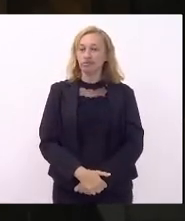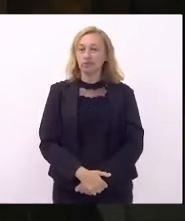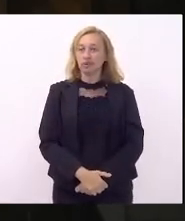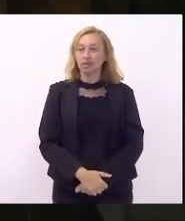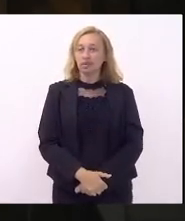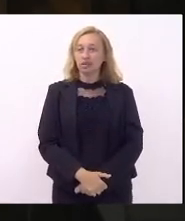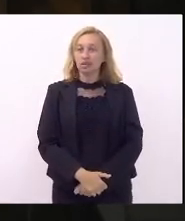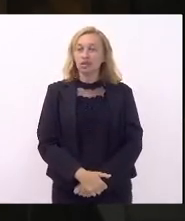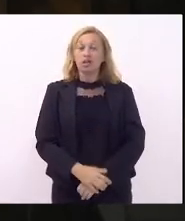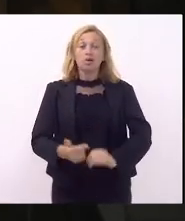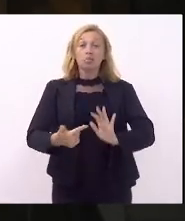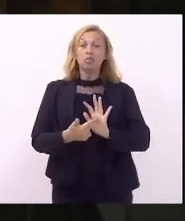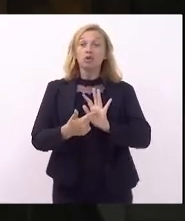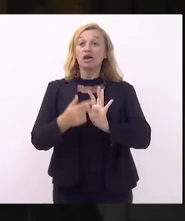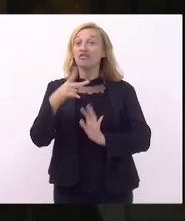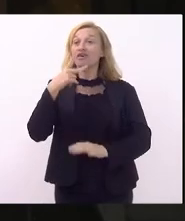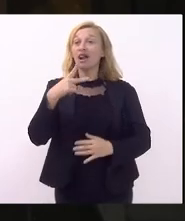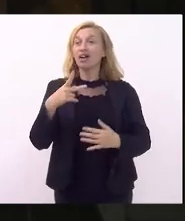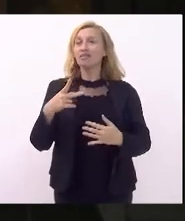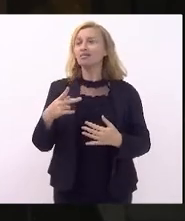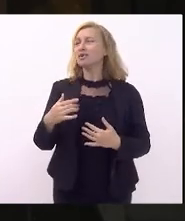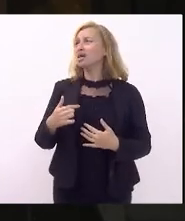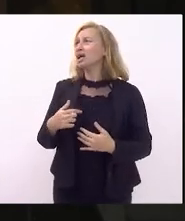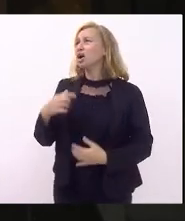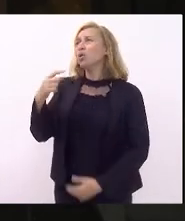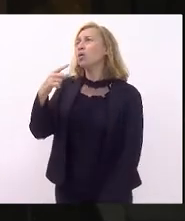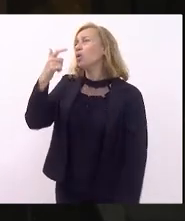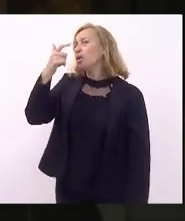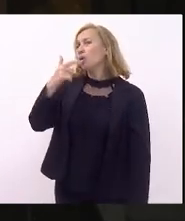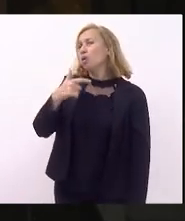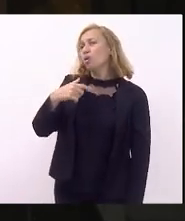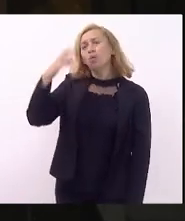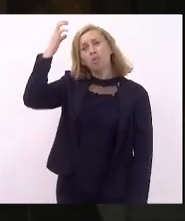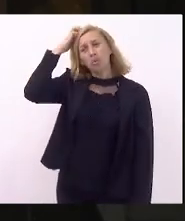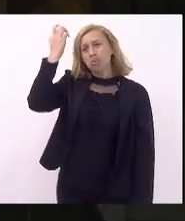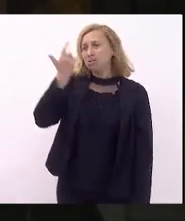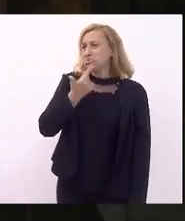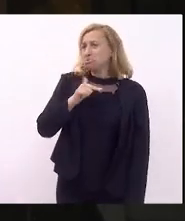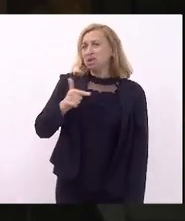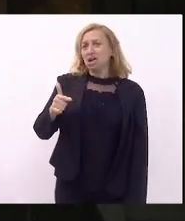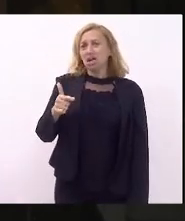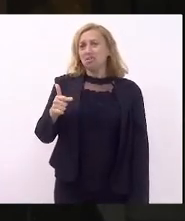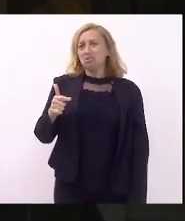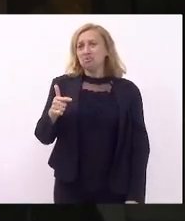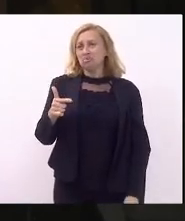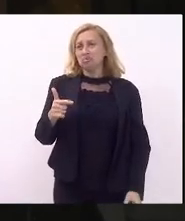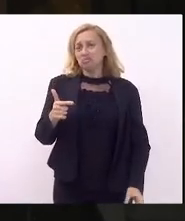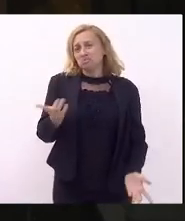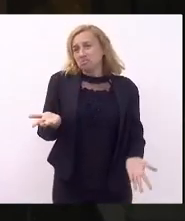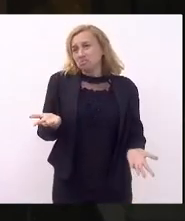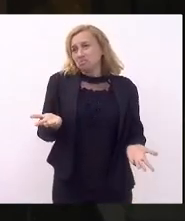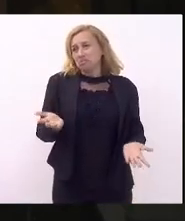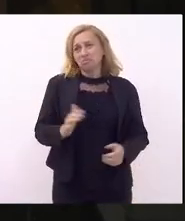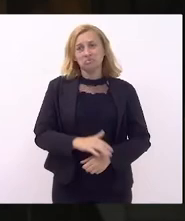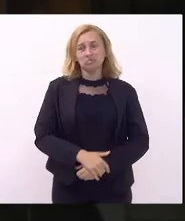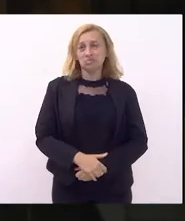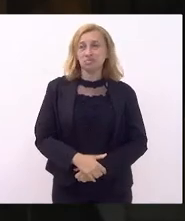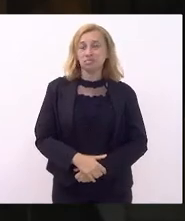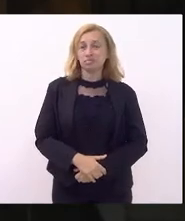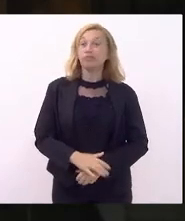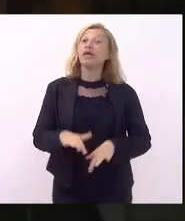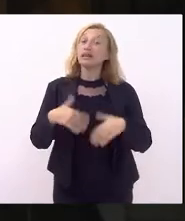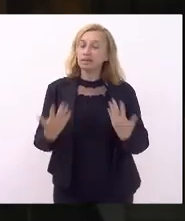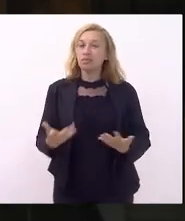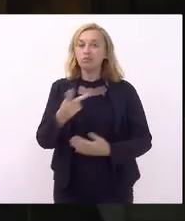aparecer dizendo que é uma vítima da sociedade então presidente Charles